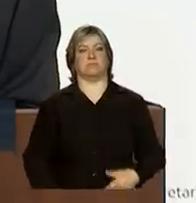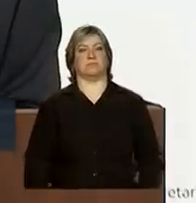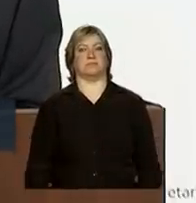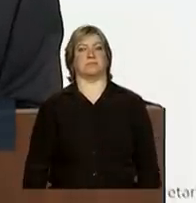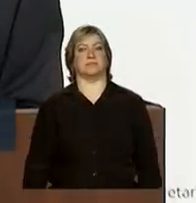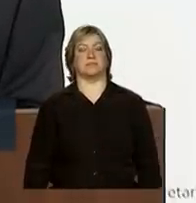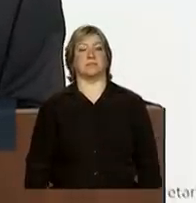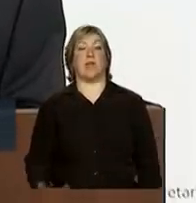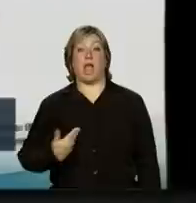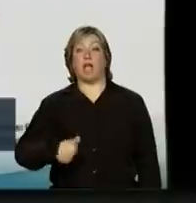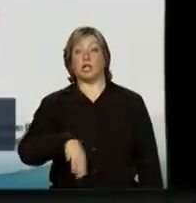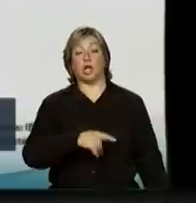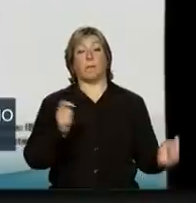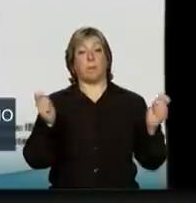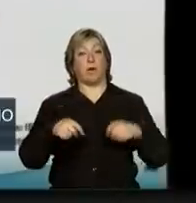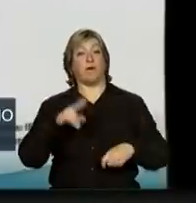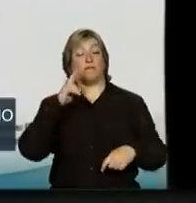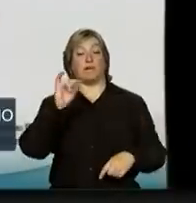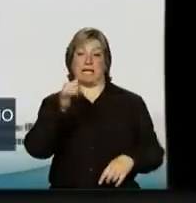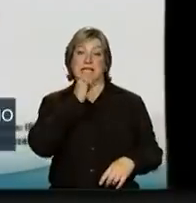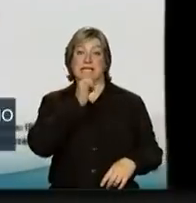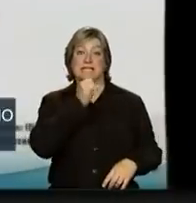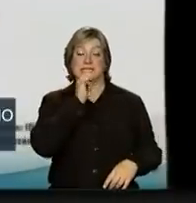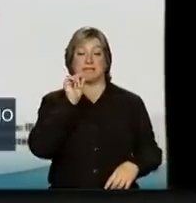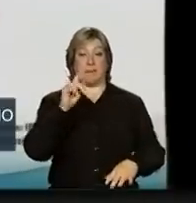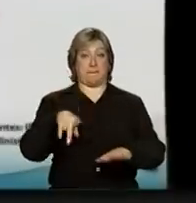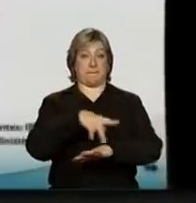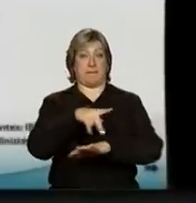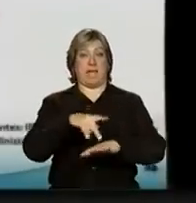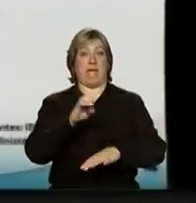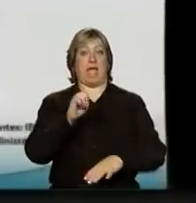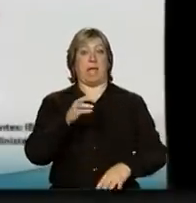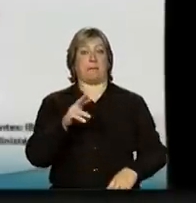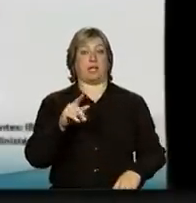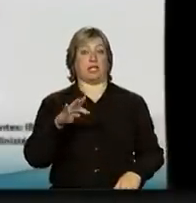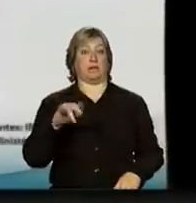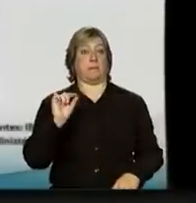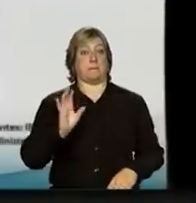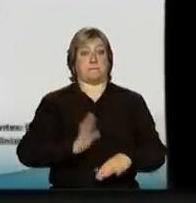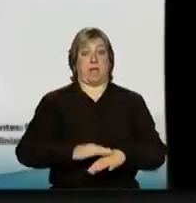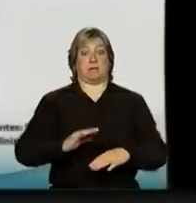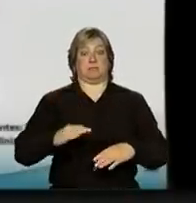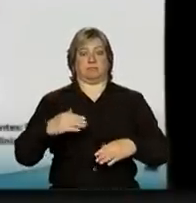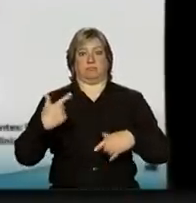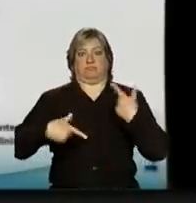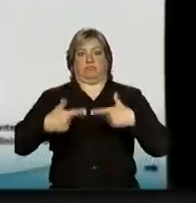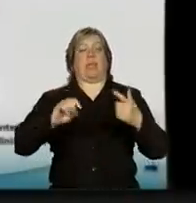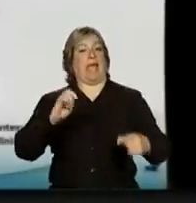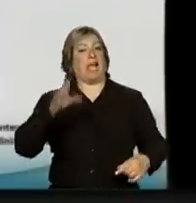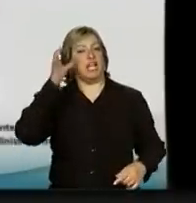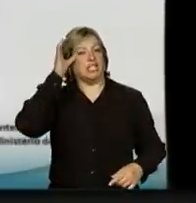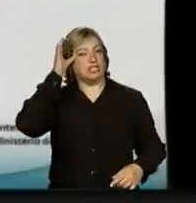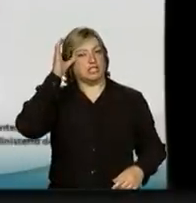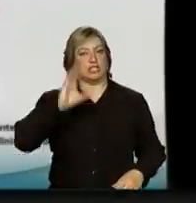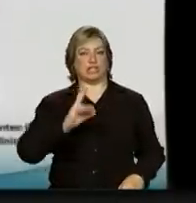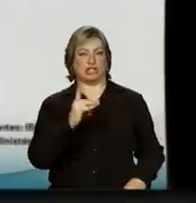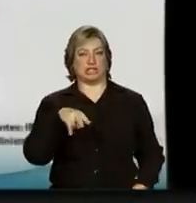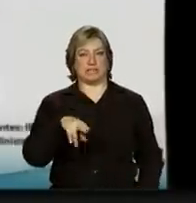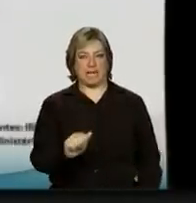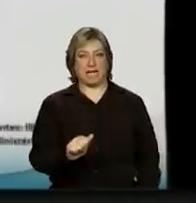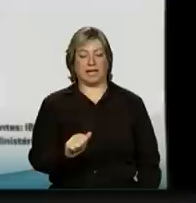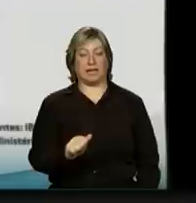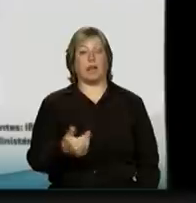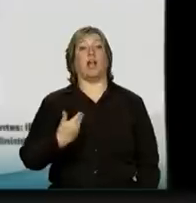Podemos ver aí, pegando o exemplo do país emergente e mais dinâmico, que é a China, nós